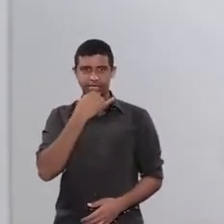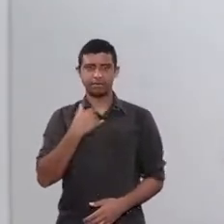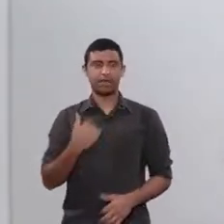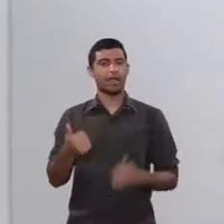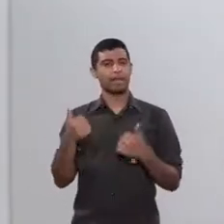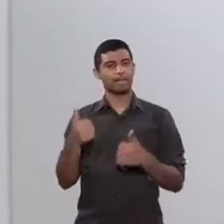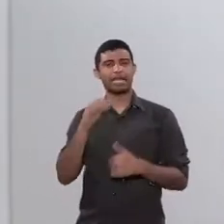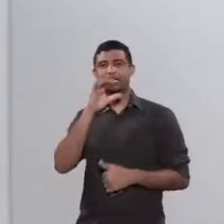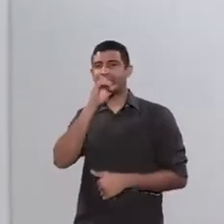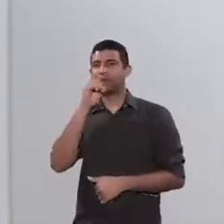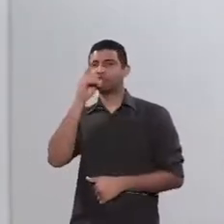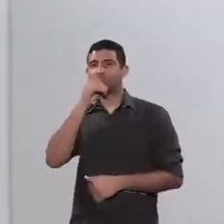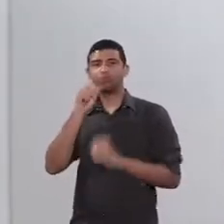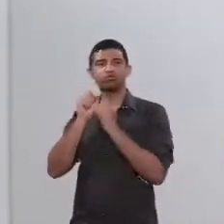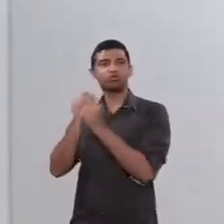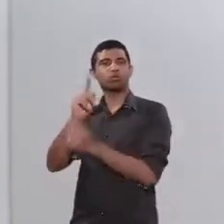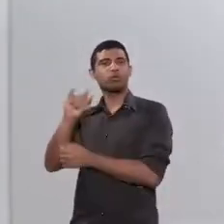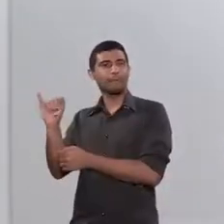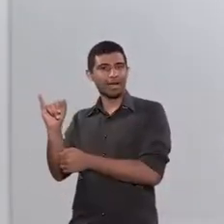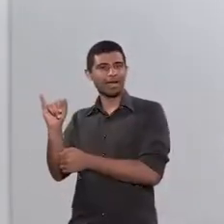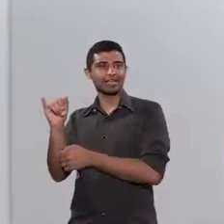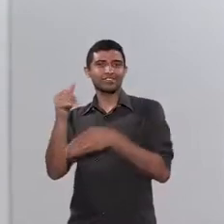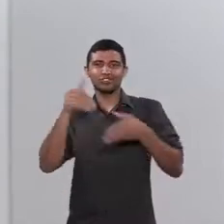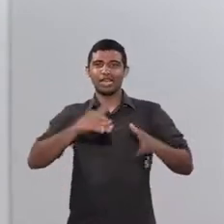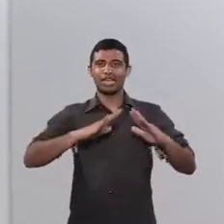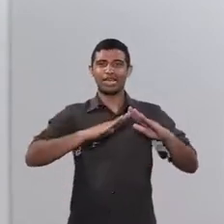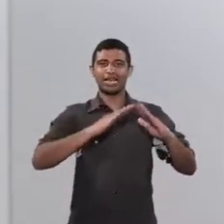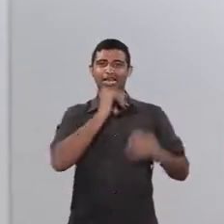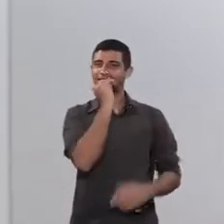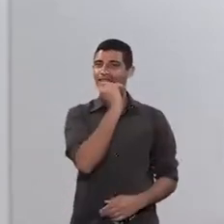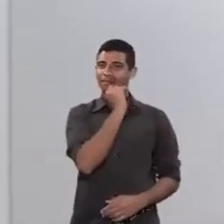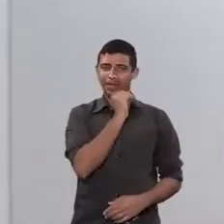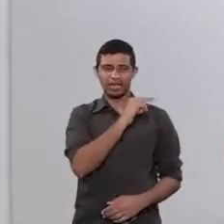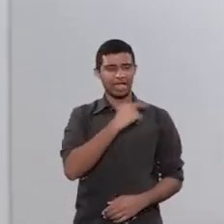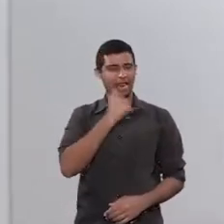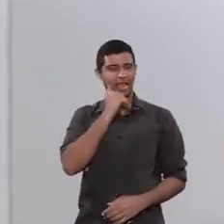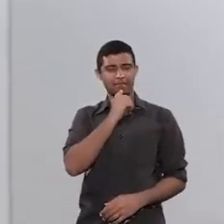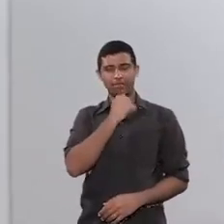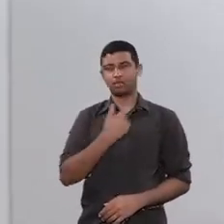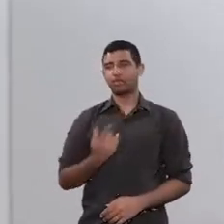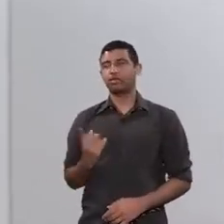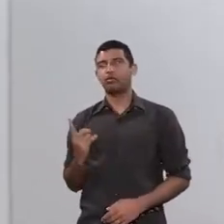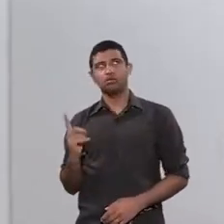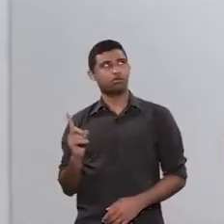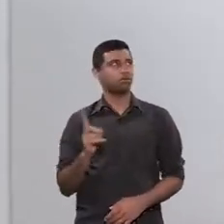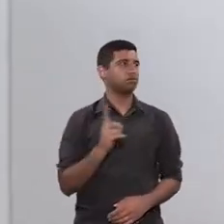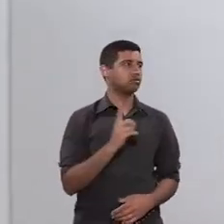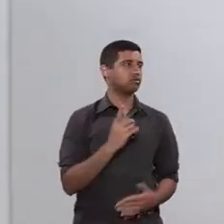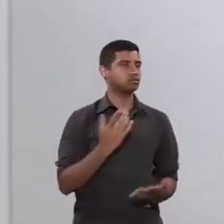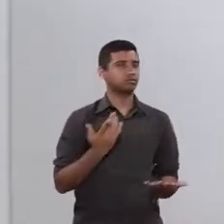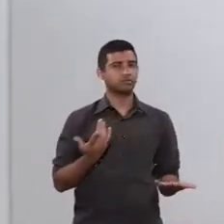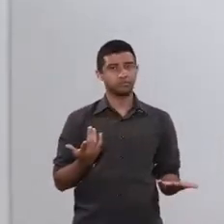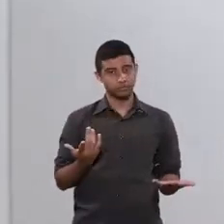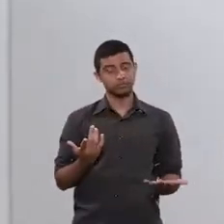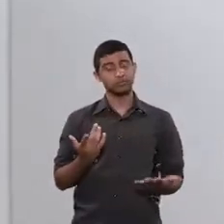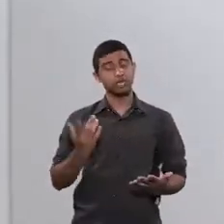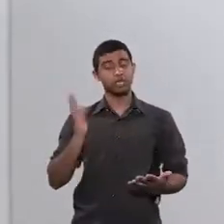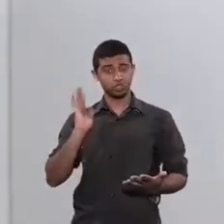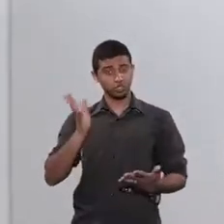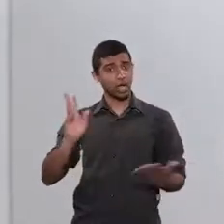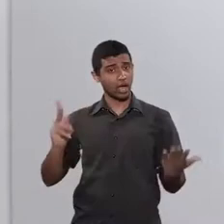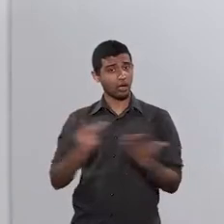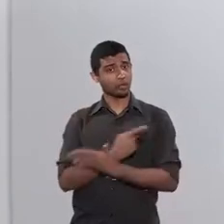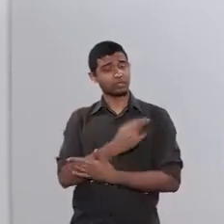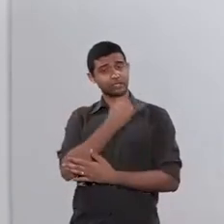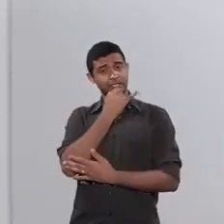ela passa muito bem o final de semana com o pai, chega na casa da mãe, a mãe vira a cara, porque eu já tive até situações onde,